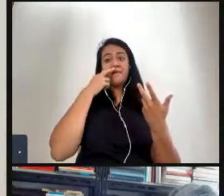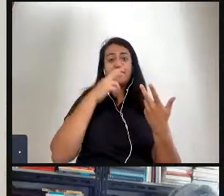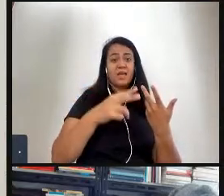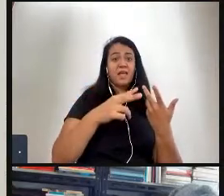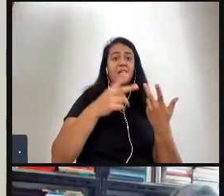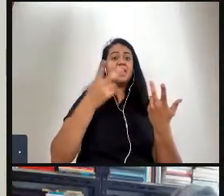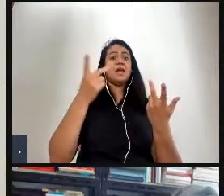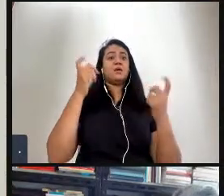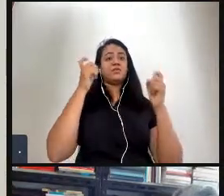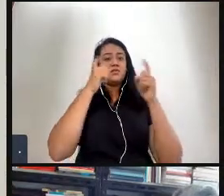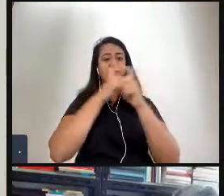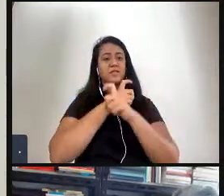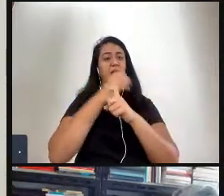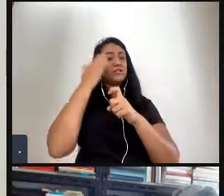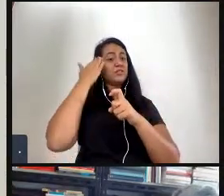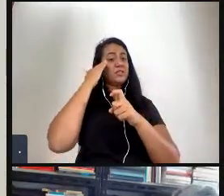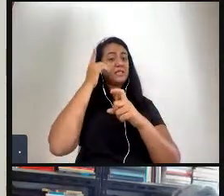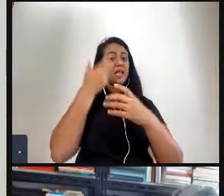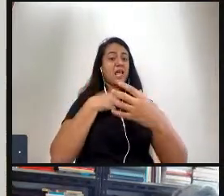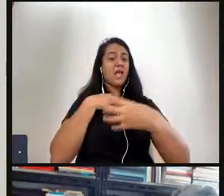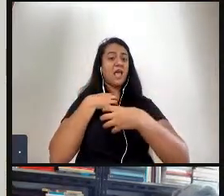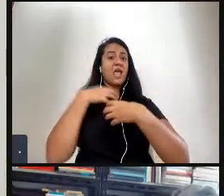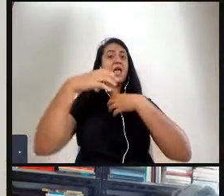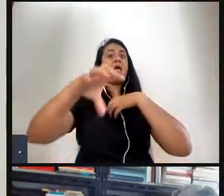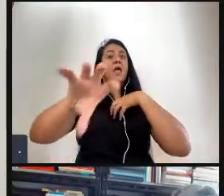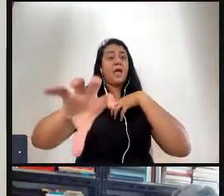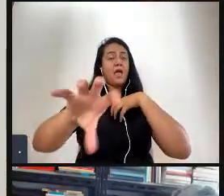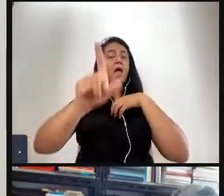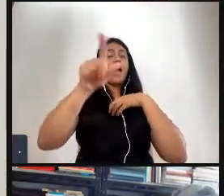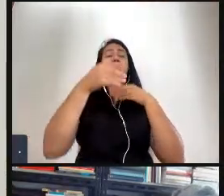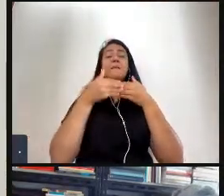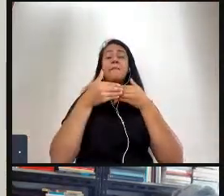de entender o outro também a partir desse momento